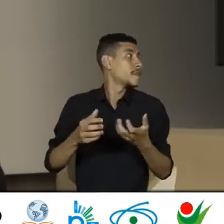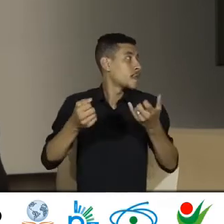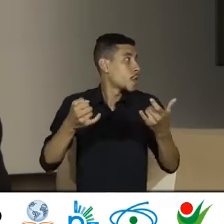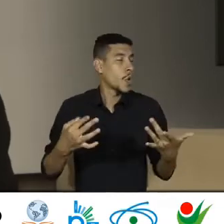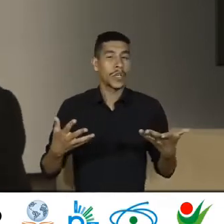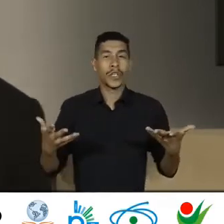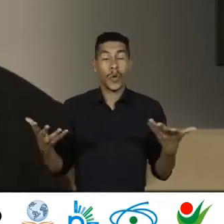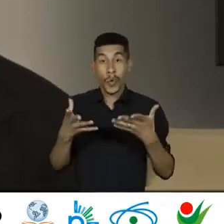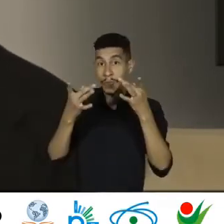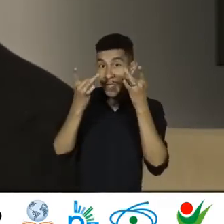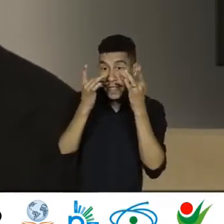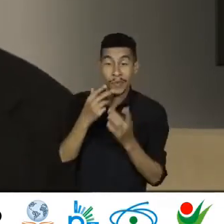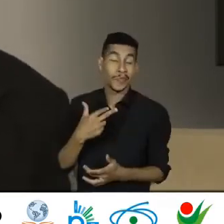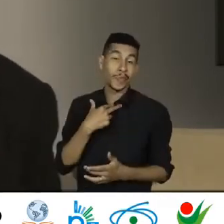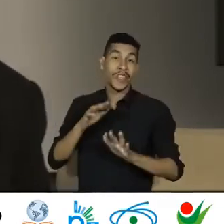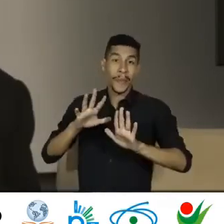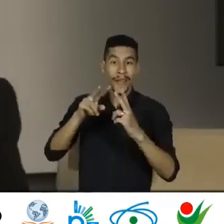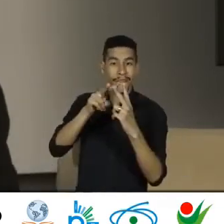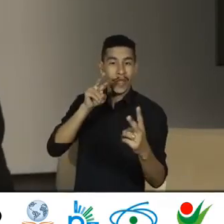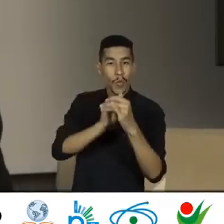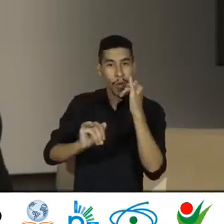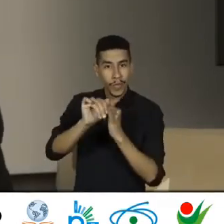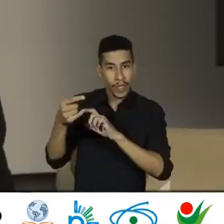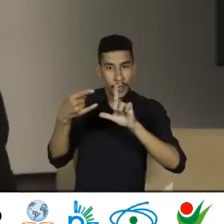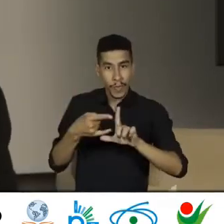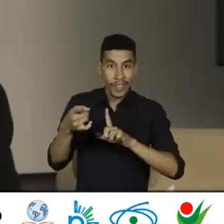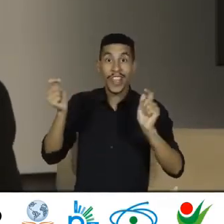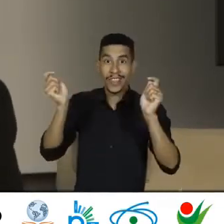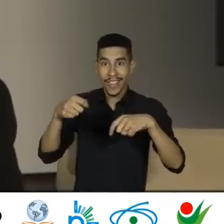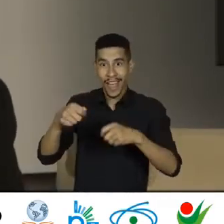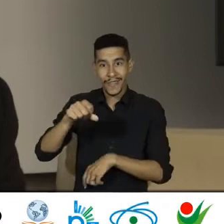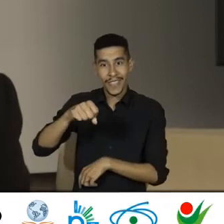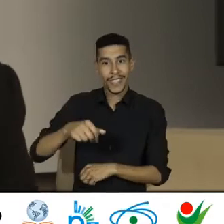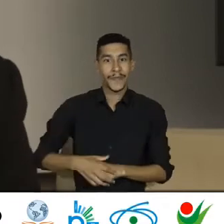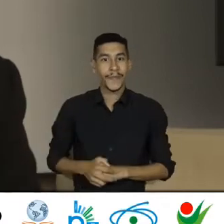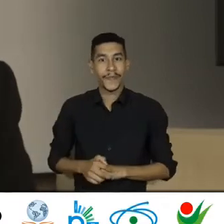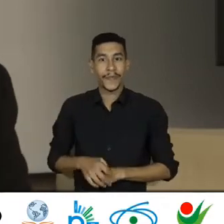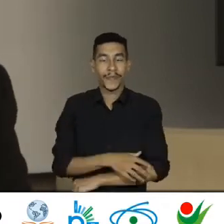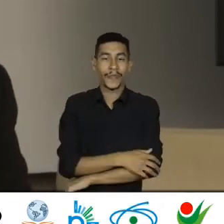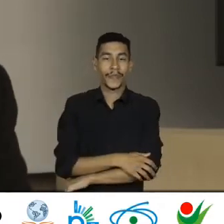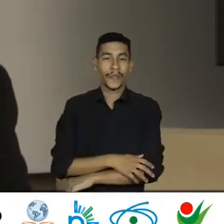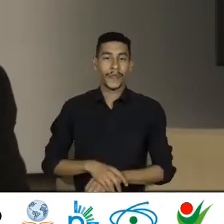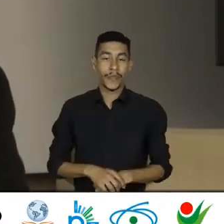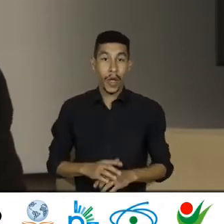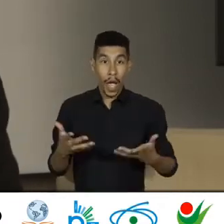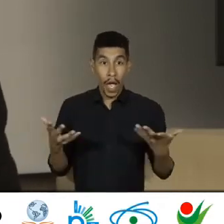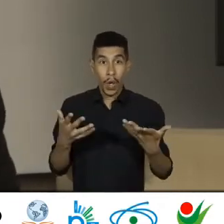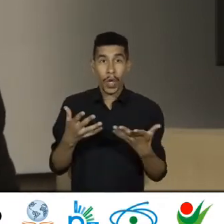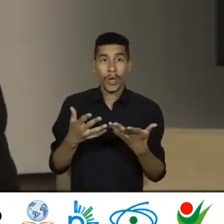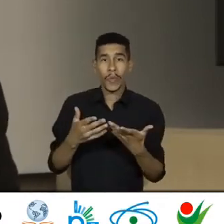Estaria com a gente Aqui de modo Virtual De modo remoto Eu vou fazer Uma breve